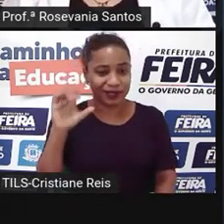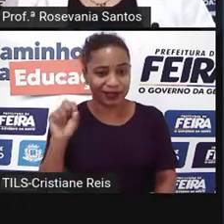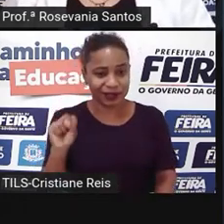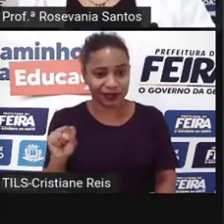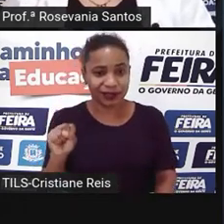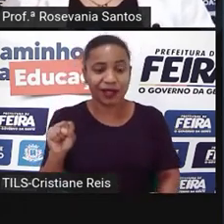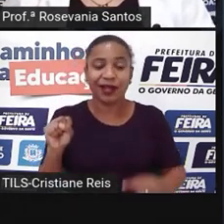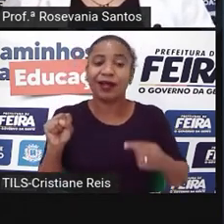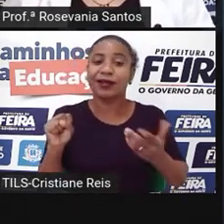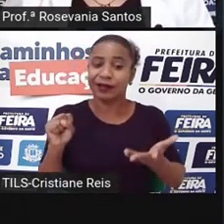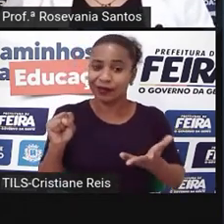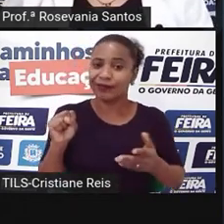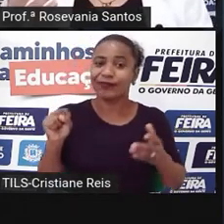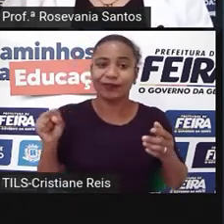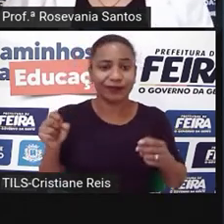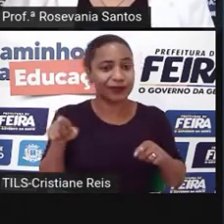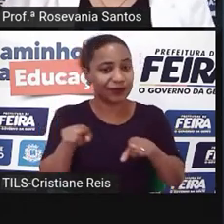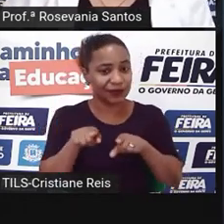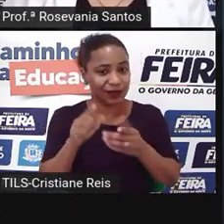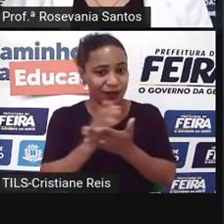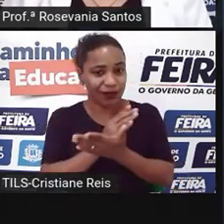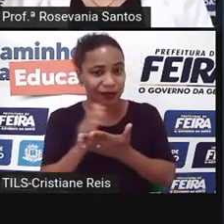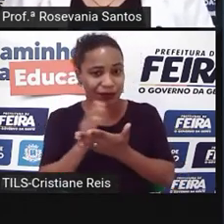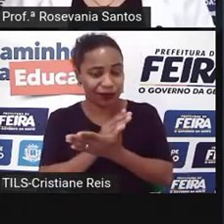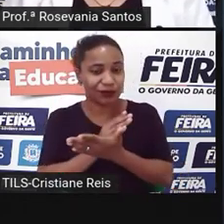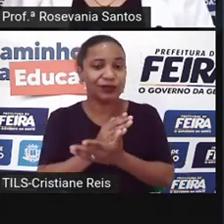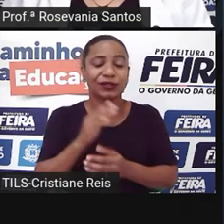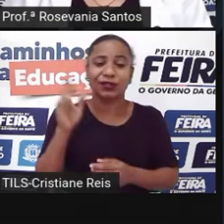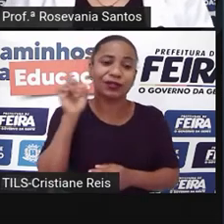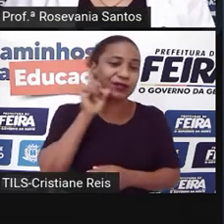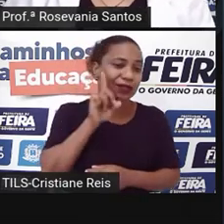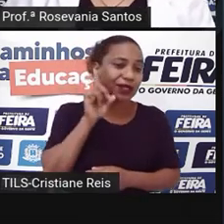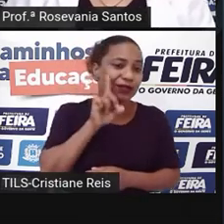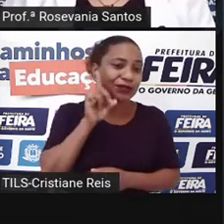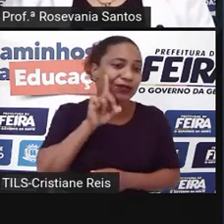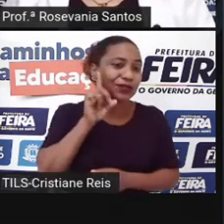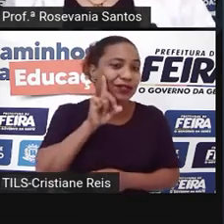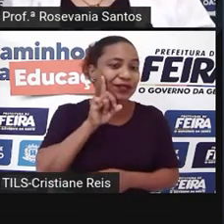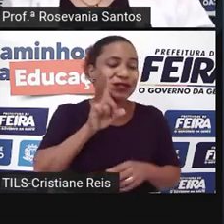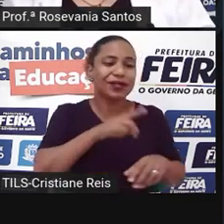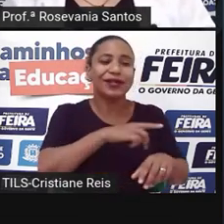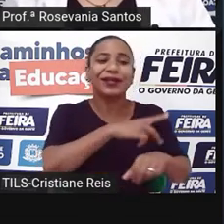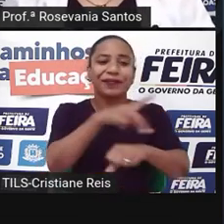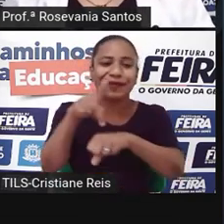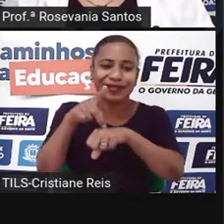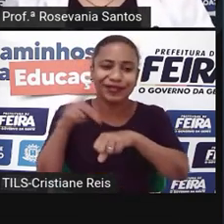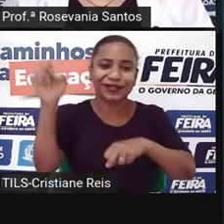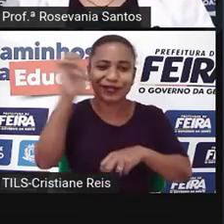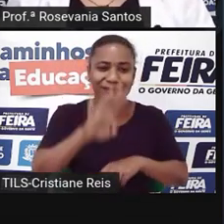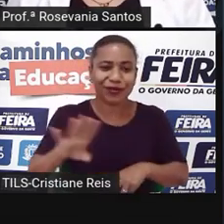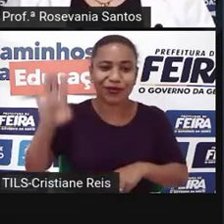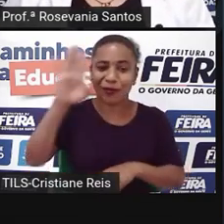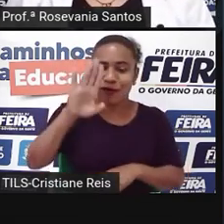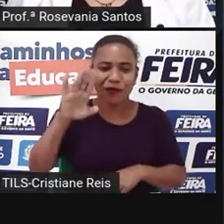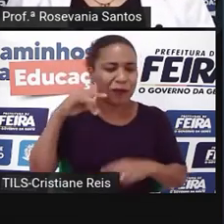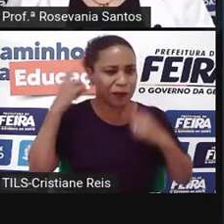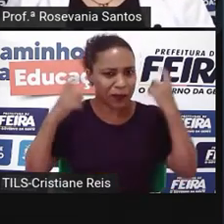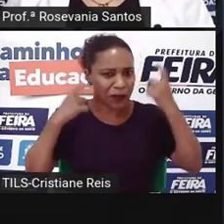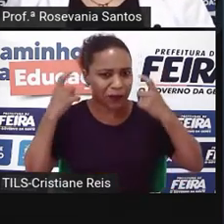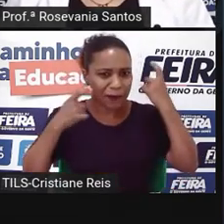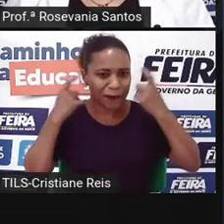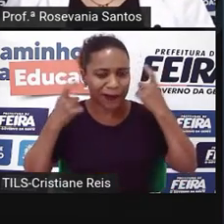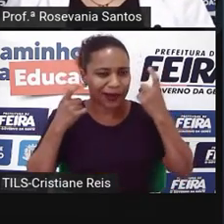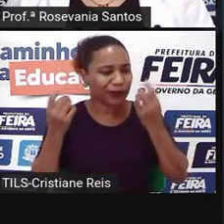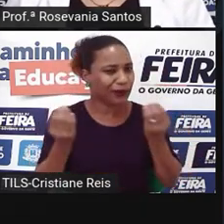dos Estados Unidos e de alguns países europeus, porque ficaram com medo de perder alguns de seus mercados. Porque aí,